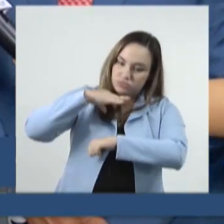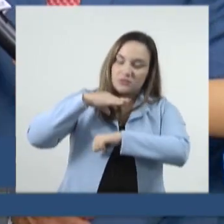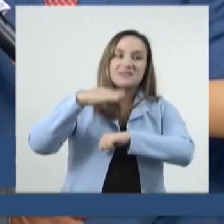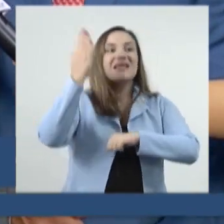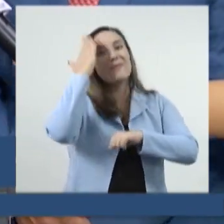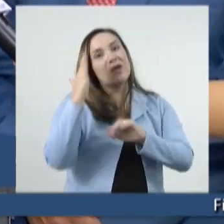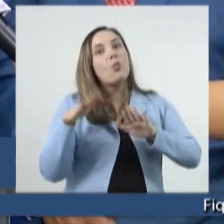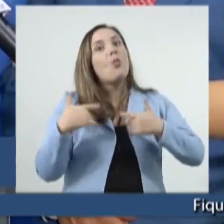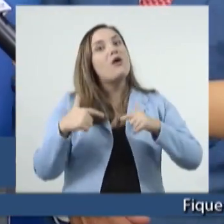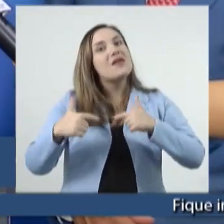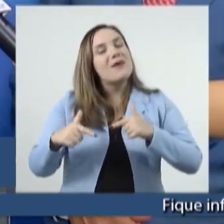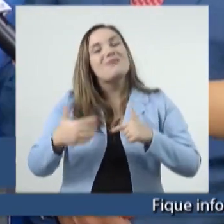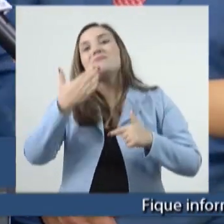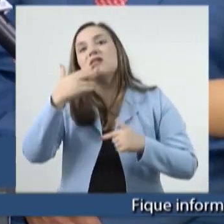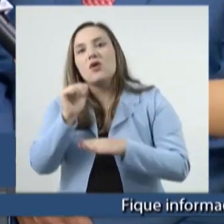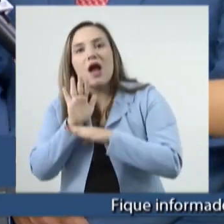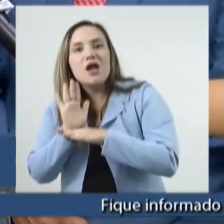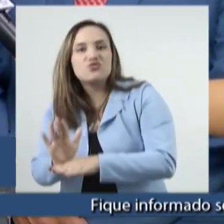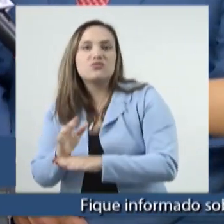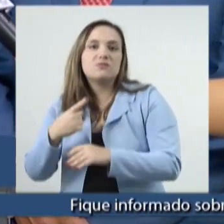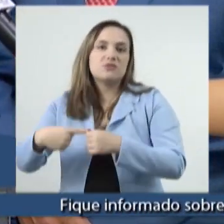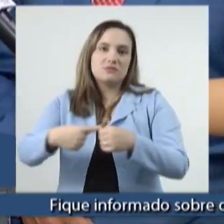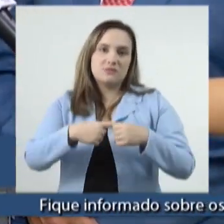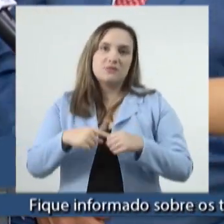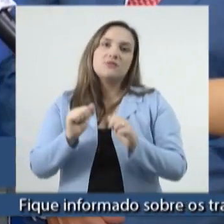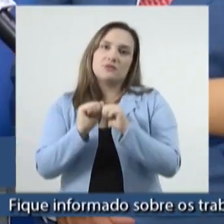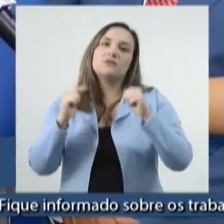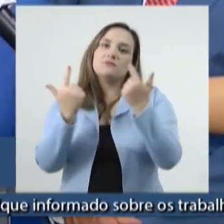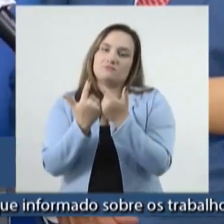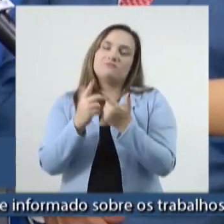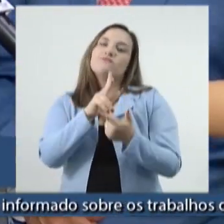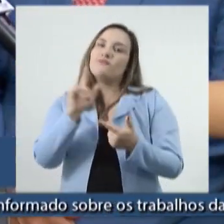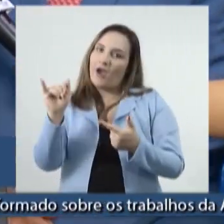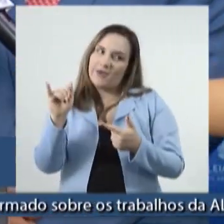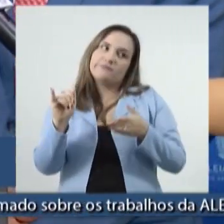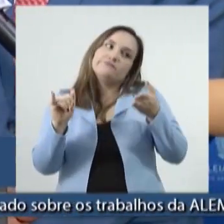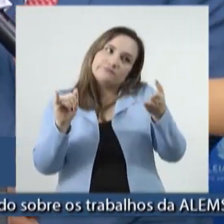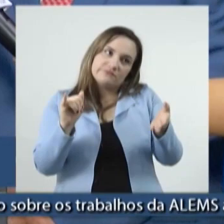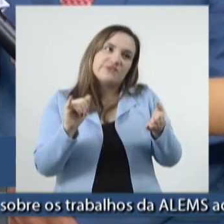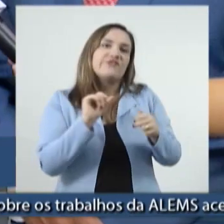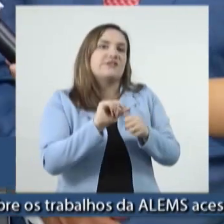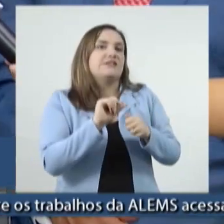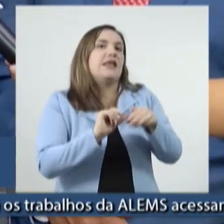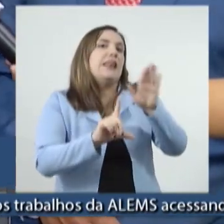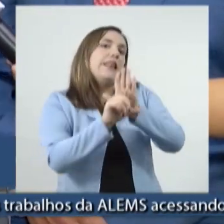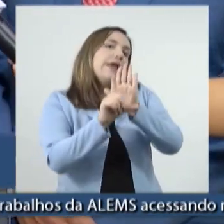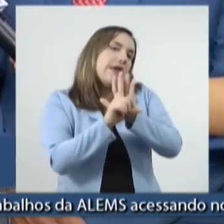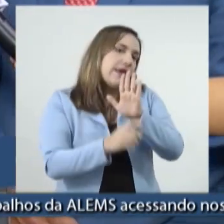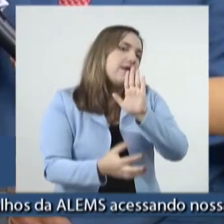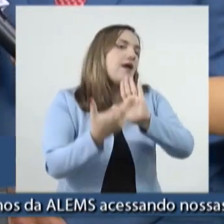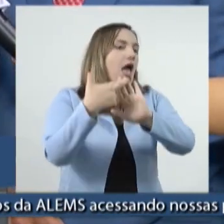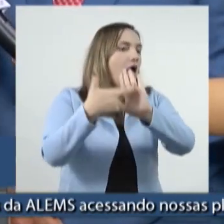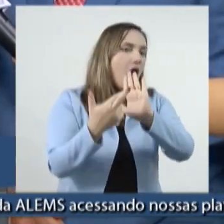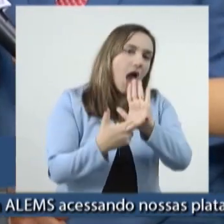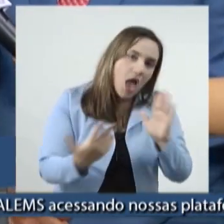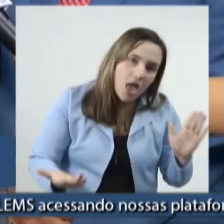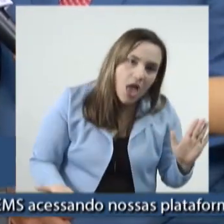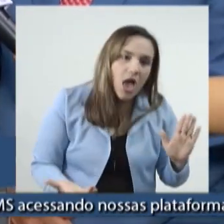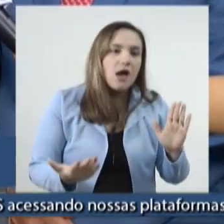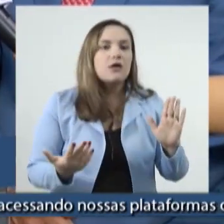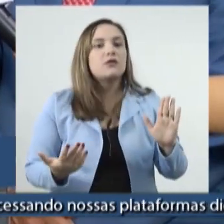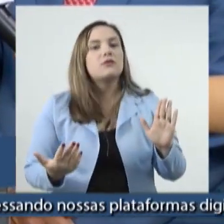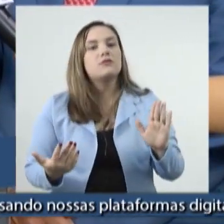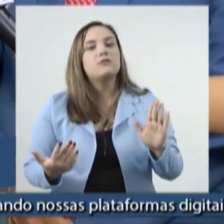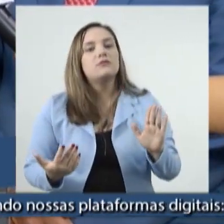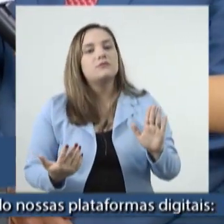para as pessoas, para cidadão e para a cidadã. E a Assembleia Legislativa é que, de novo, regulamenta, faz a legislação, o